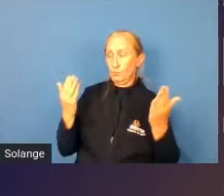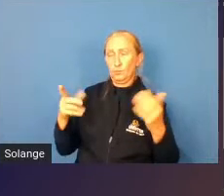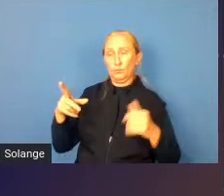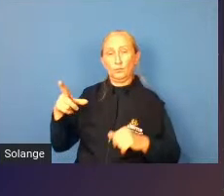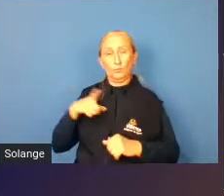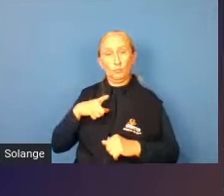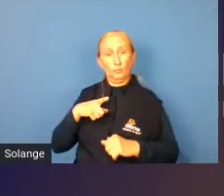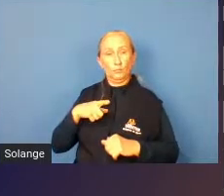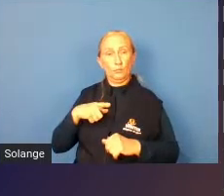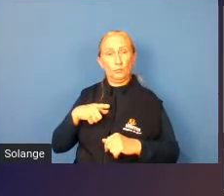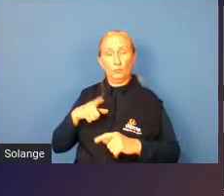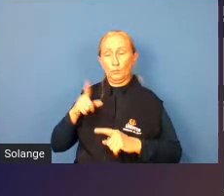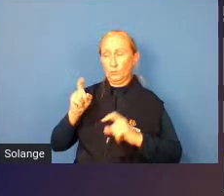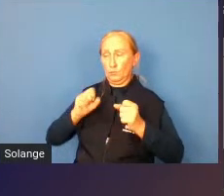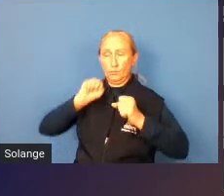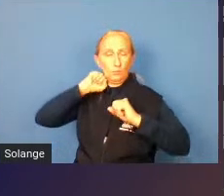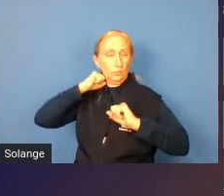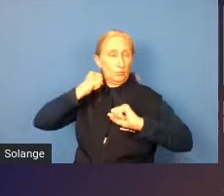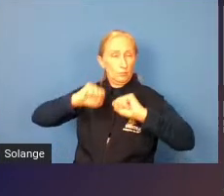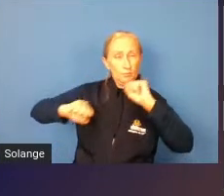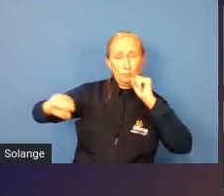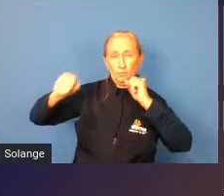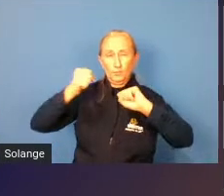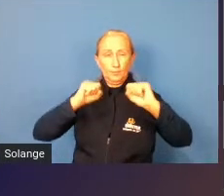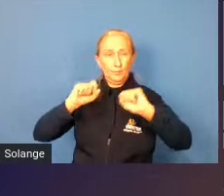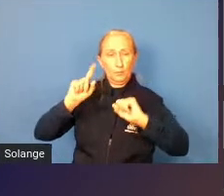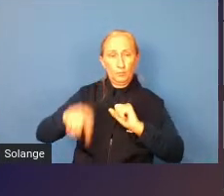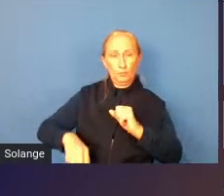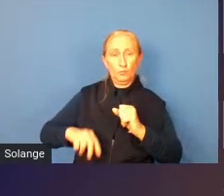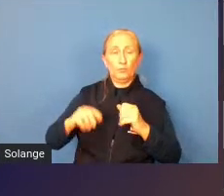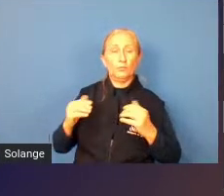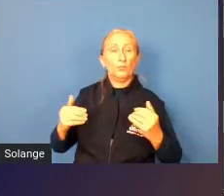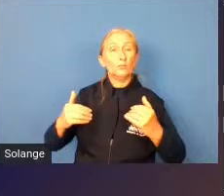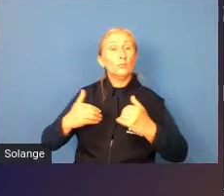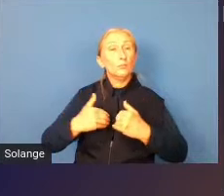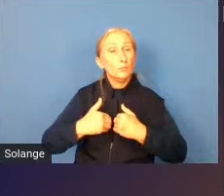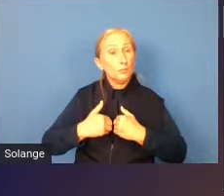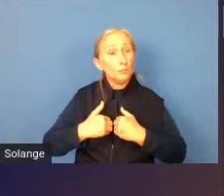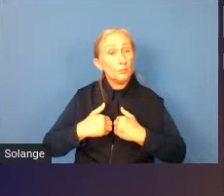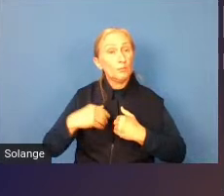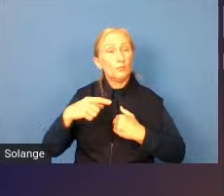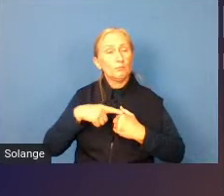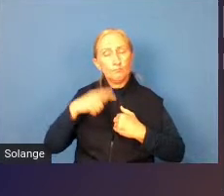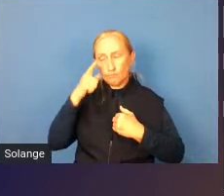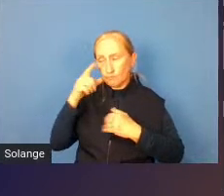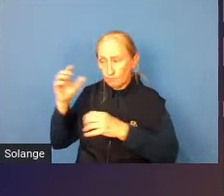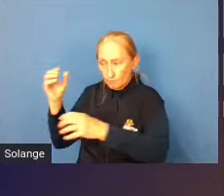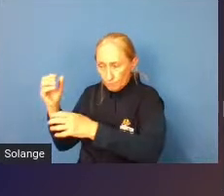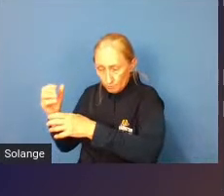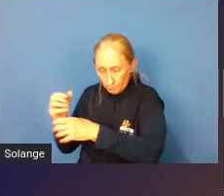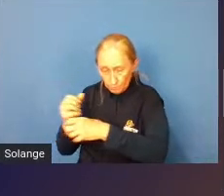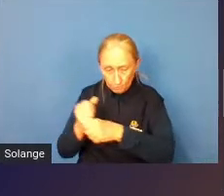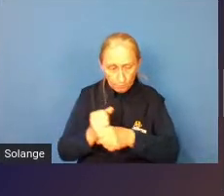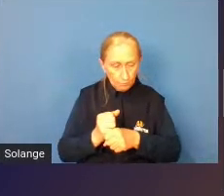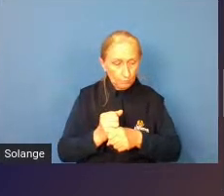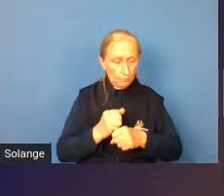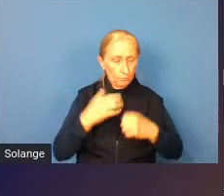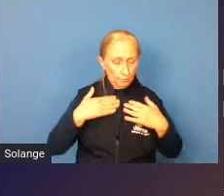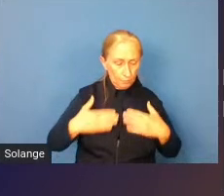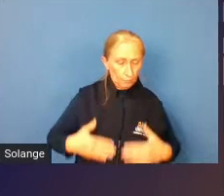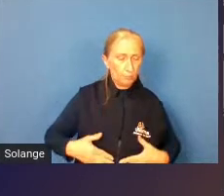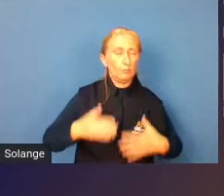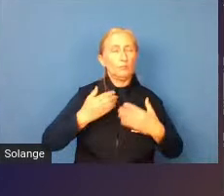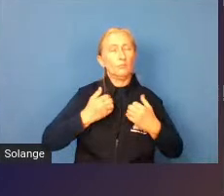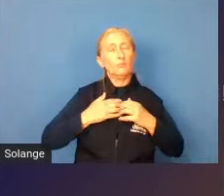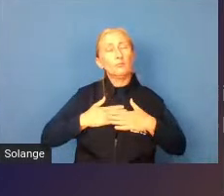está muito estressado que é uma uma consequência do autista a gente tem que conseguir incluir habilidades motoras para que ele se